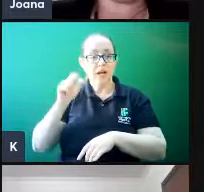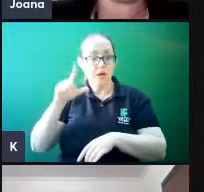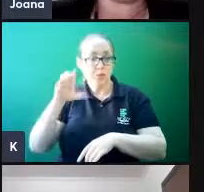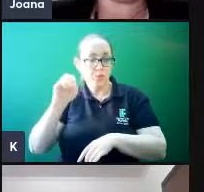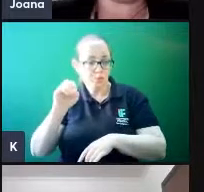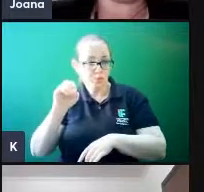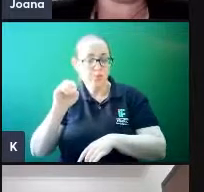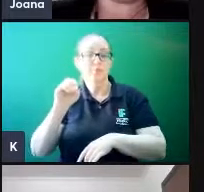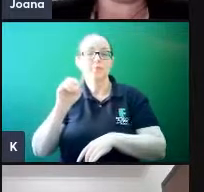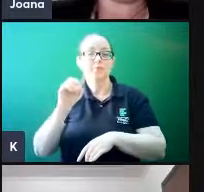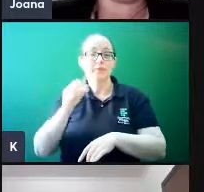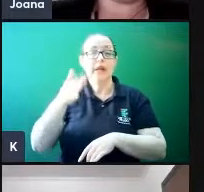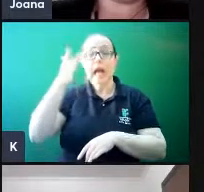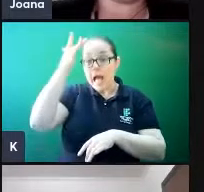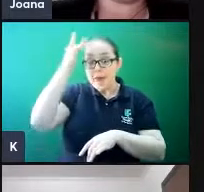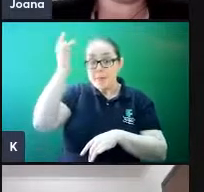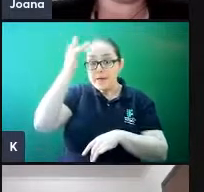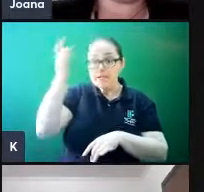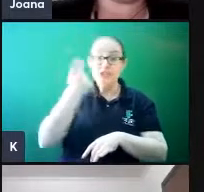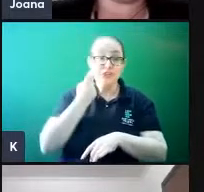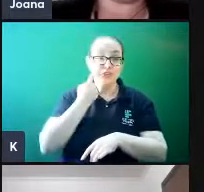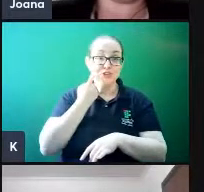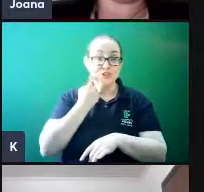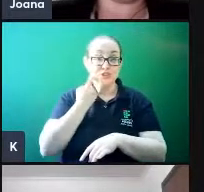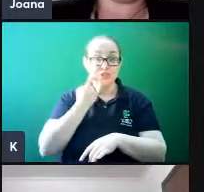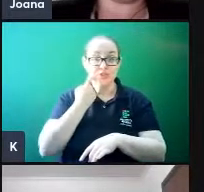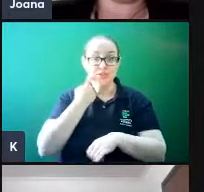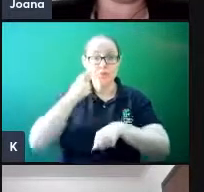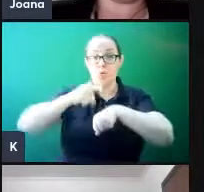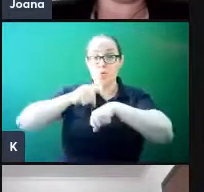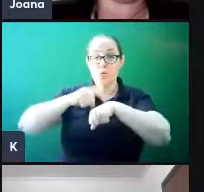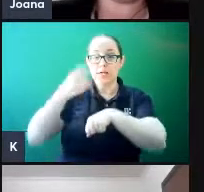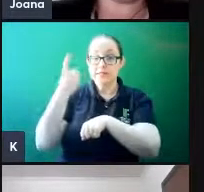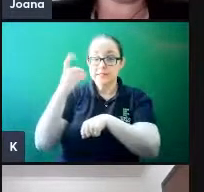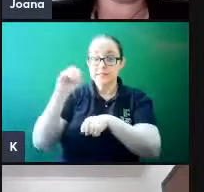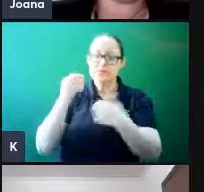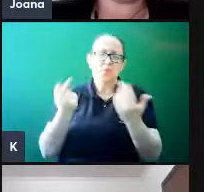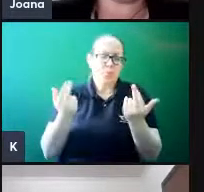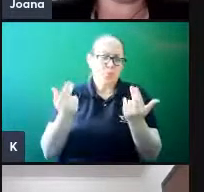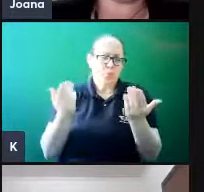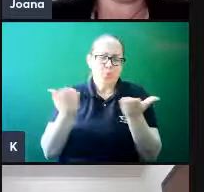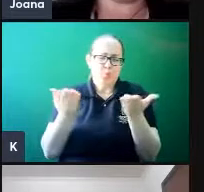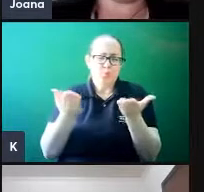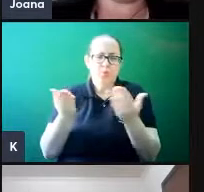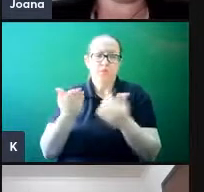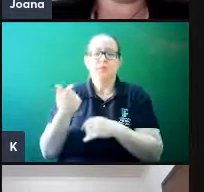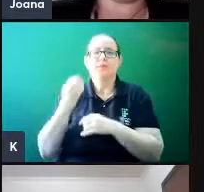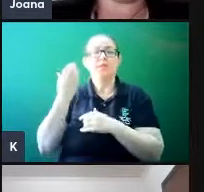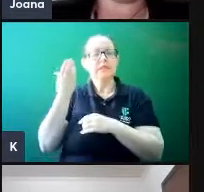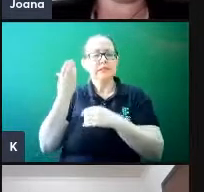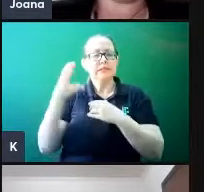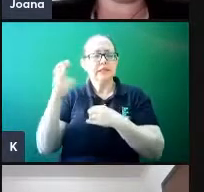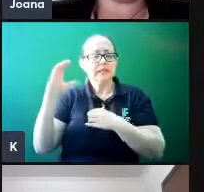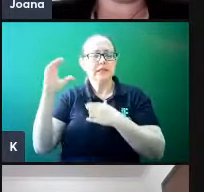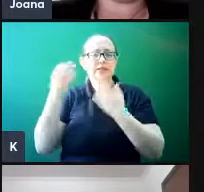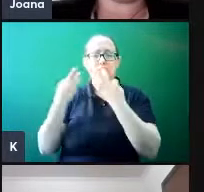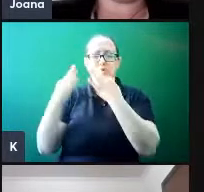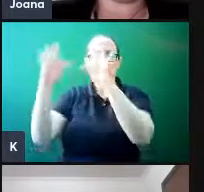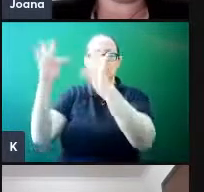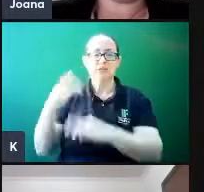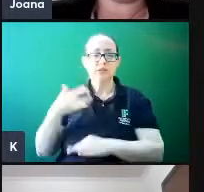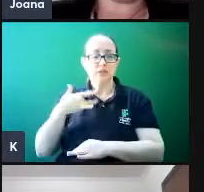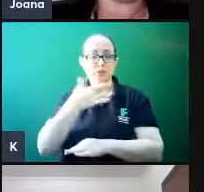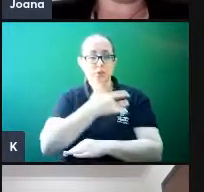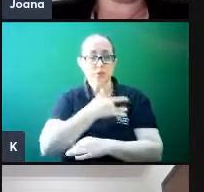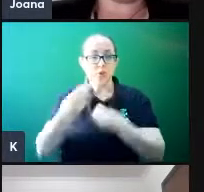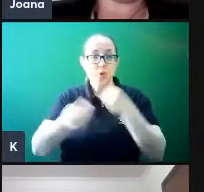Amanhã, sexta-feira, às 10 horas, novamente, Ciência e Inovação e Tecnologia na Saúde, o legado da